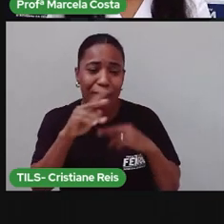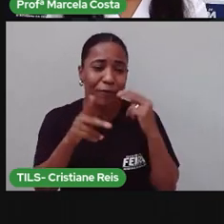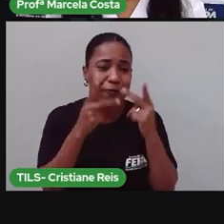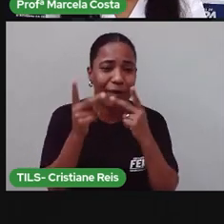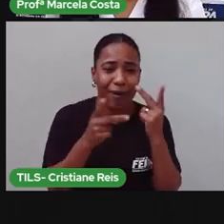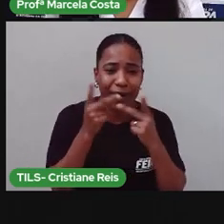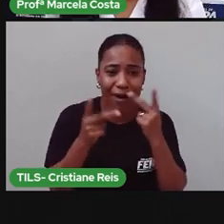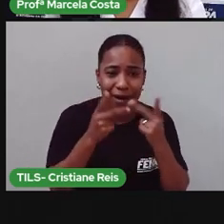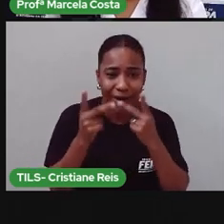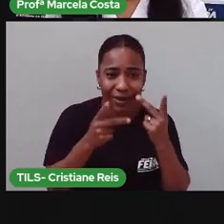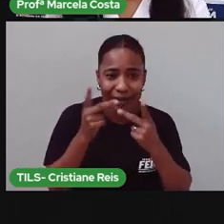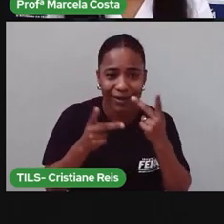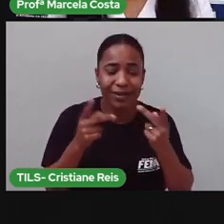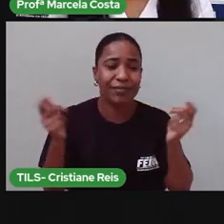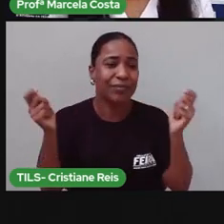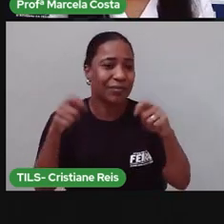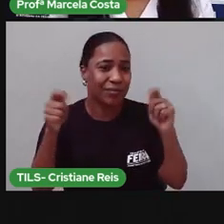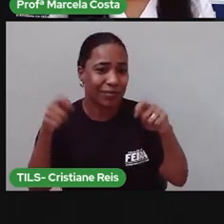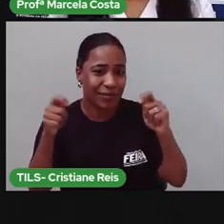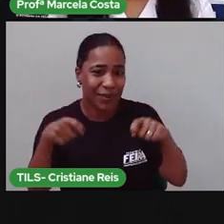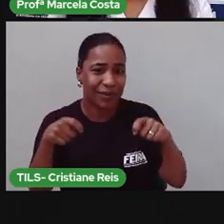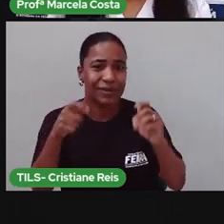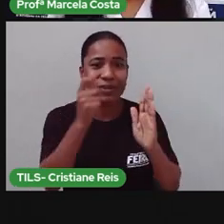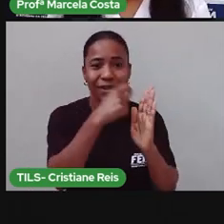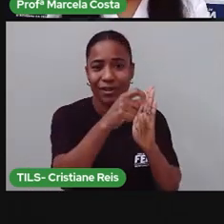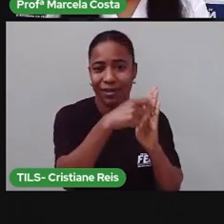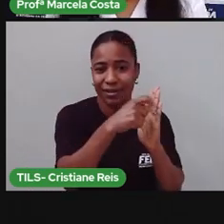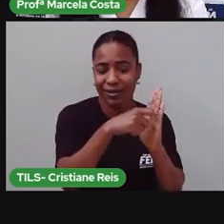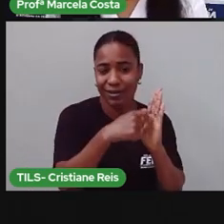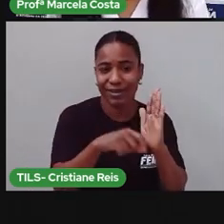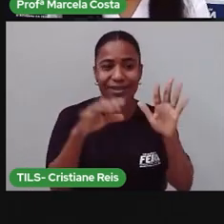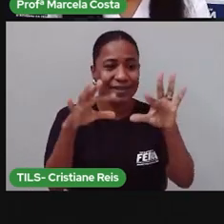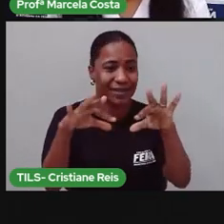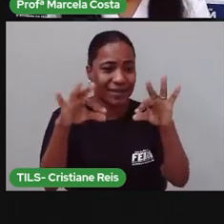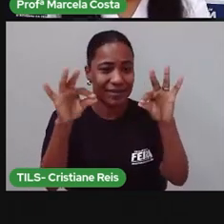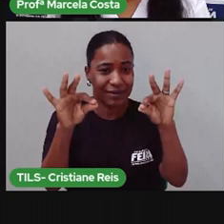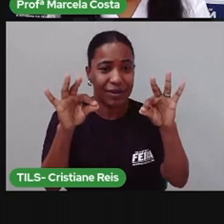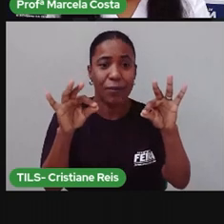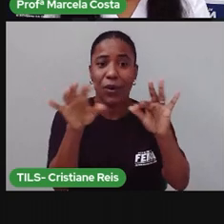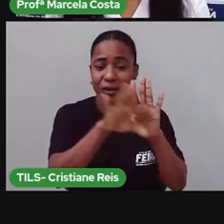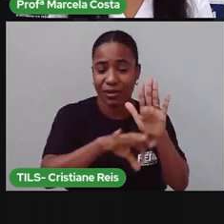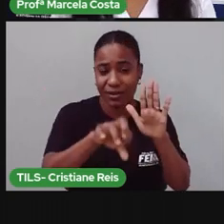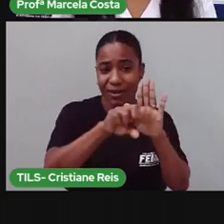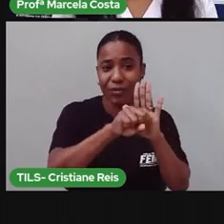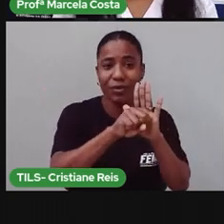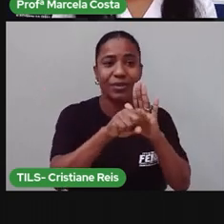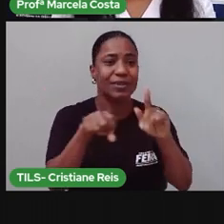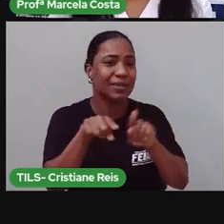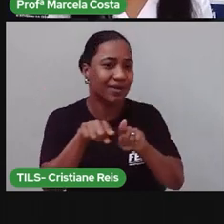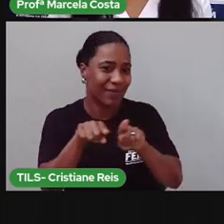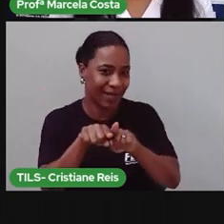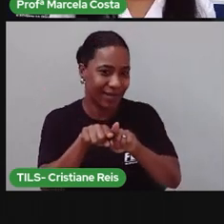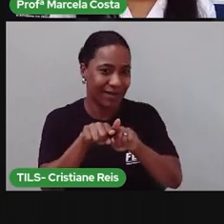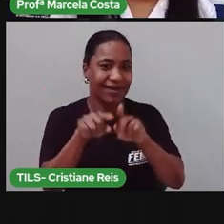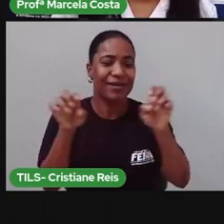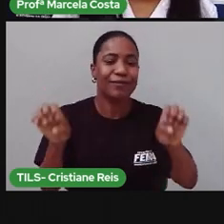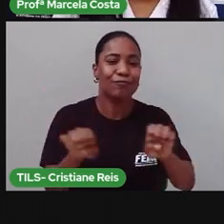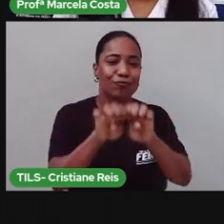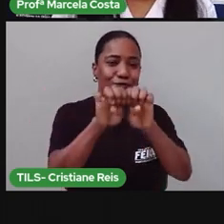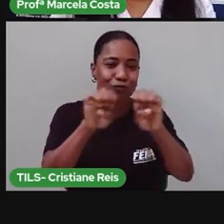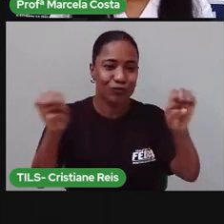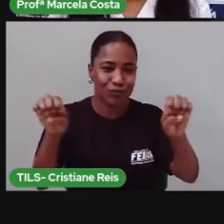De maneira escrita Também por meio de símbolos E vimos a estrutura de